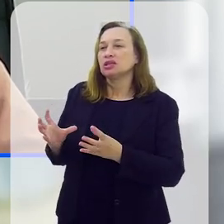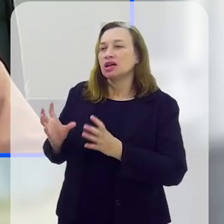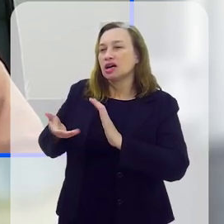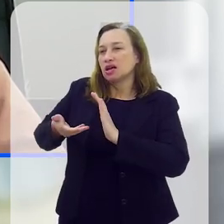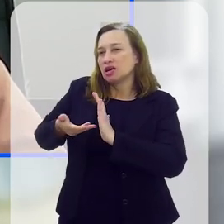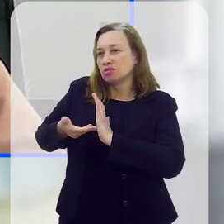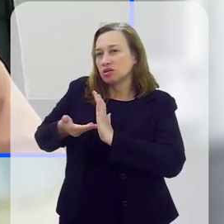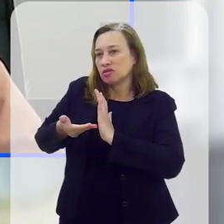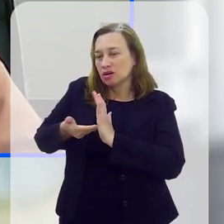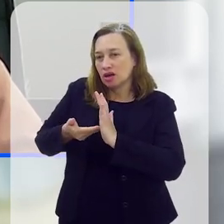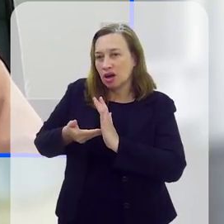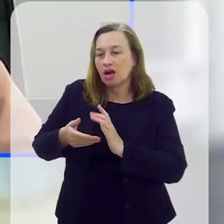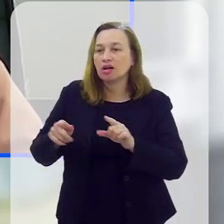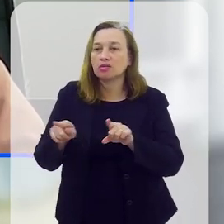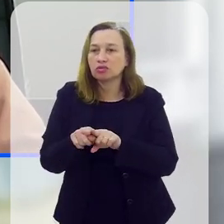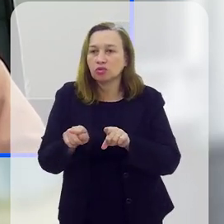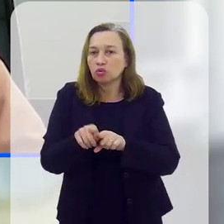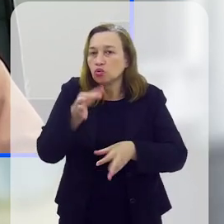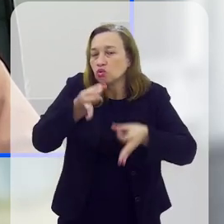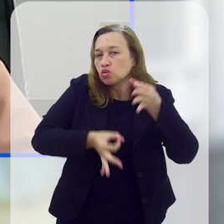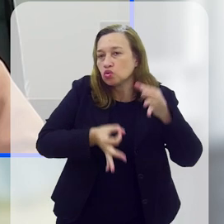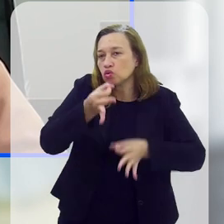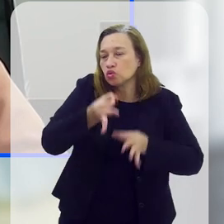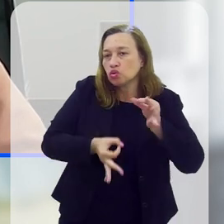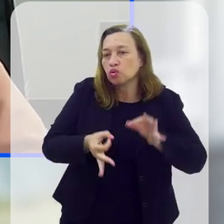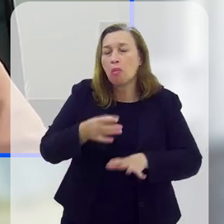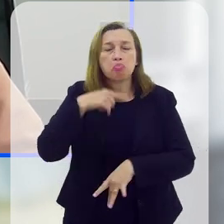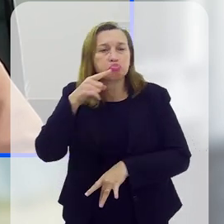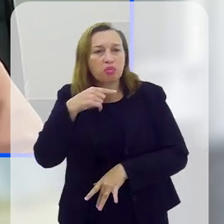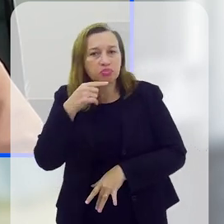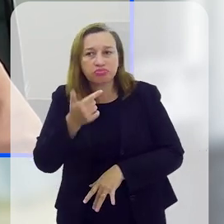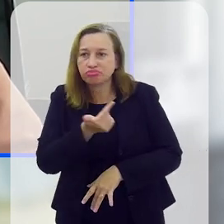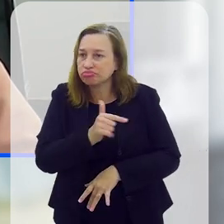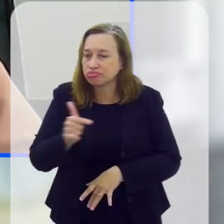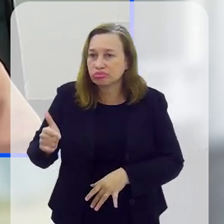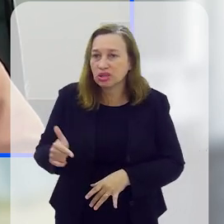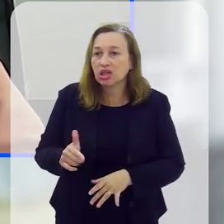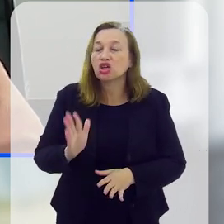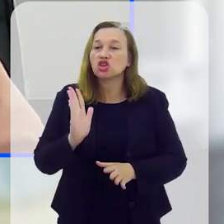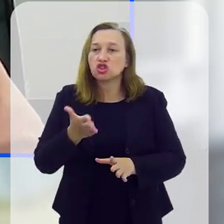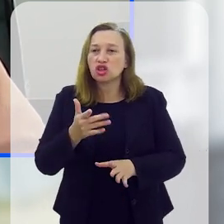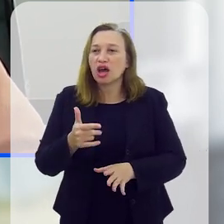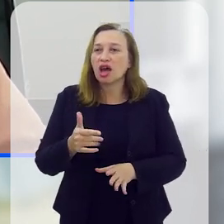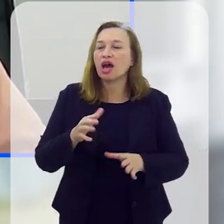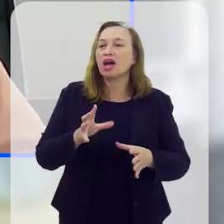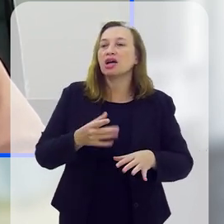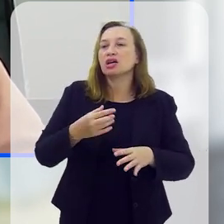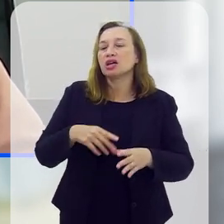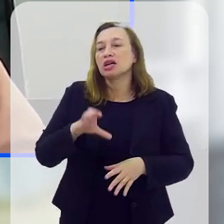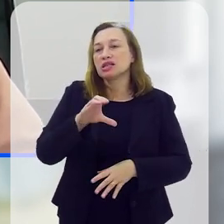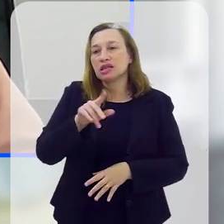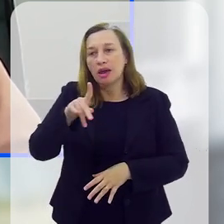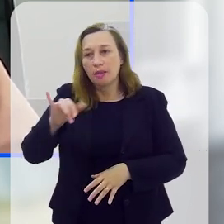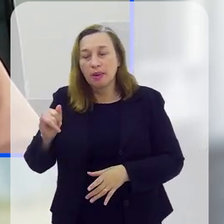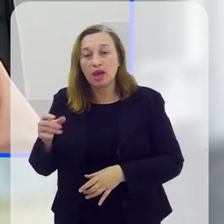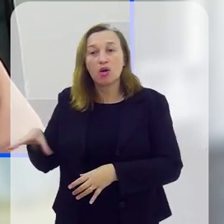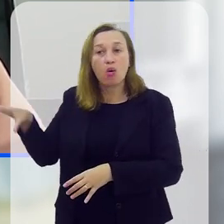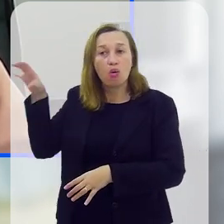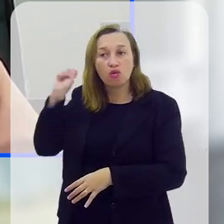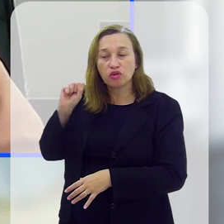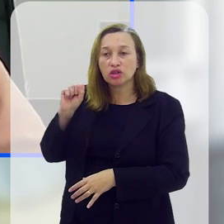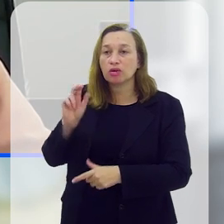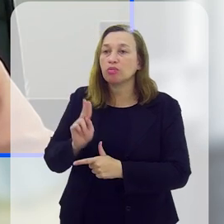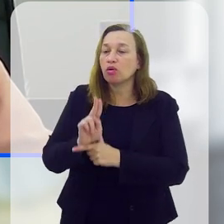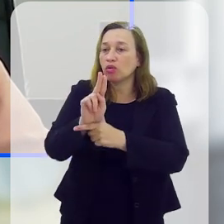com o ministro da Justiça, então, eu não vejo nenhum problema. Nós já estaremos em sede da CPI